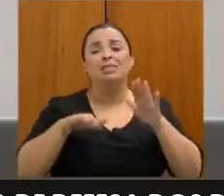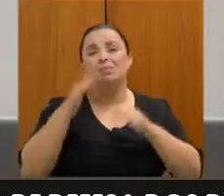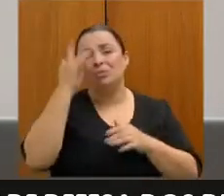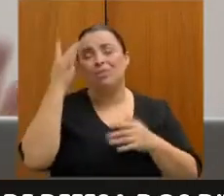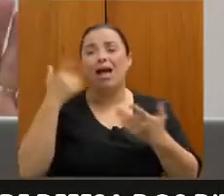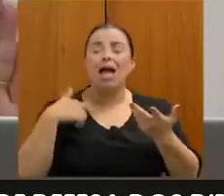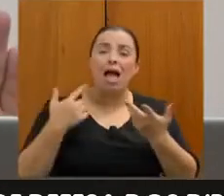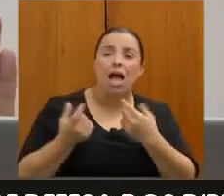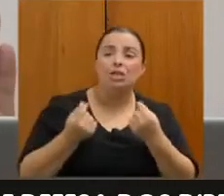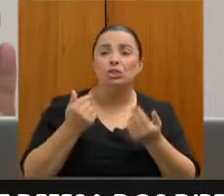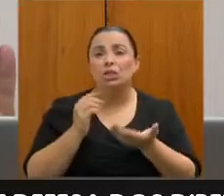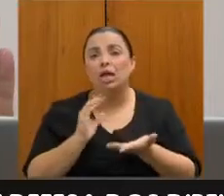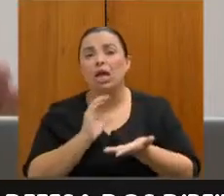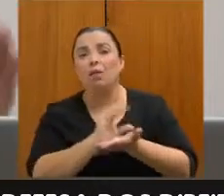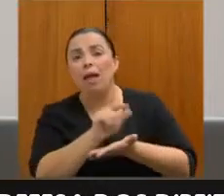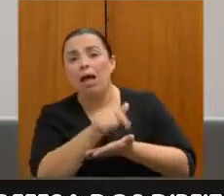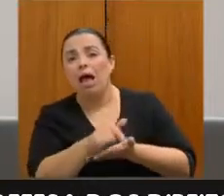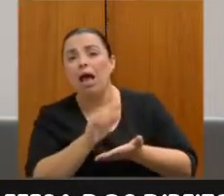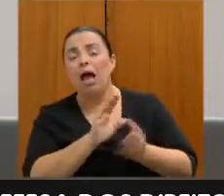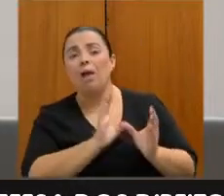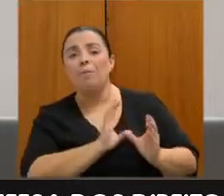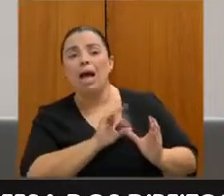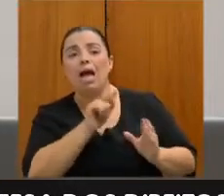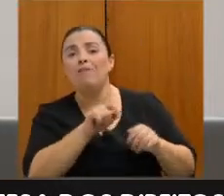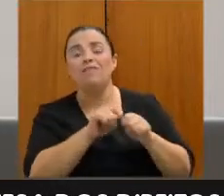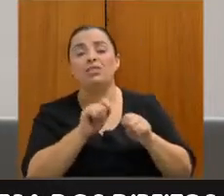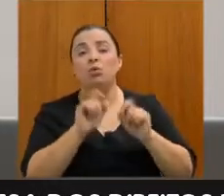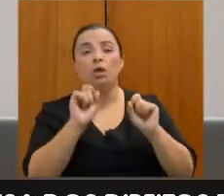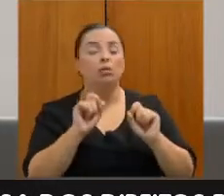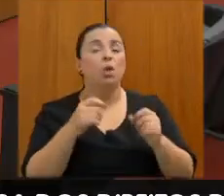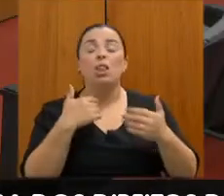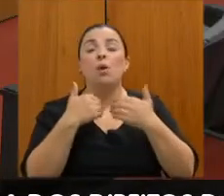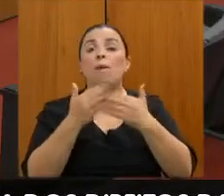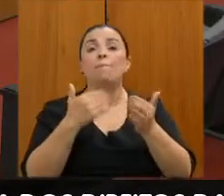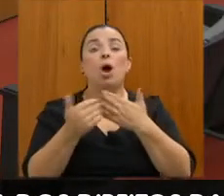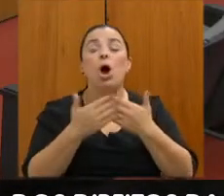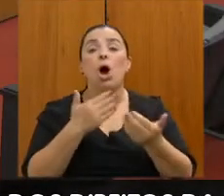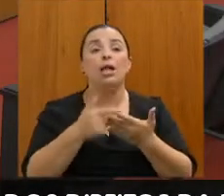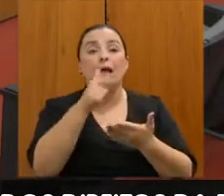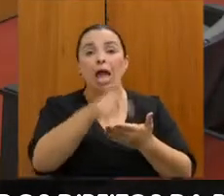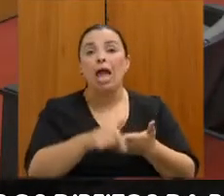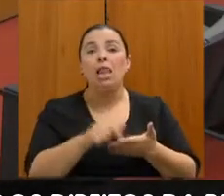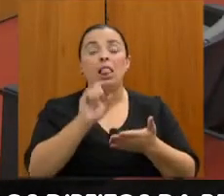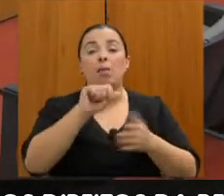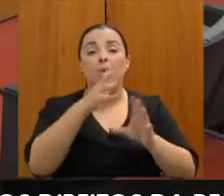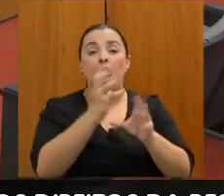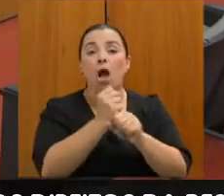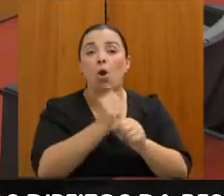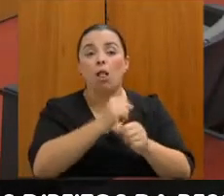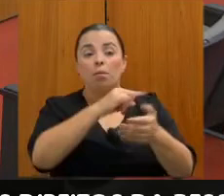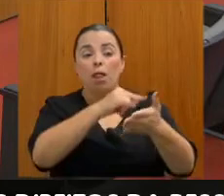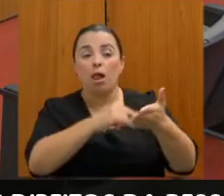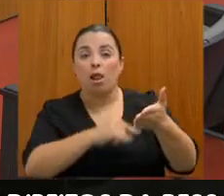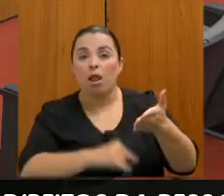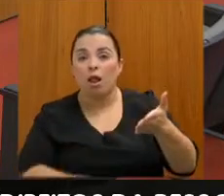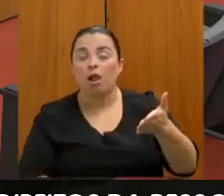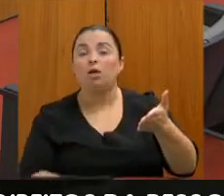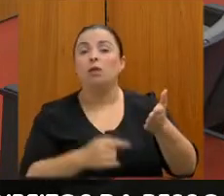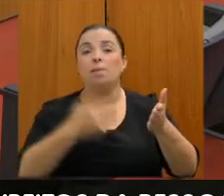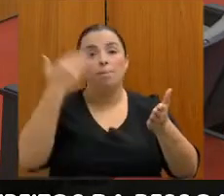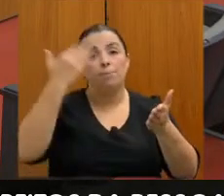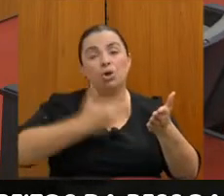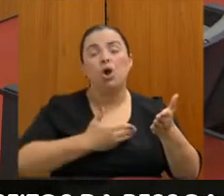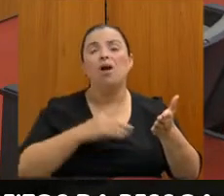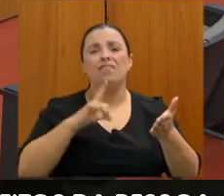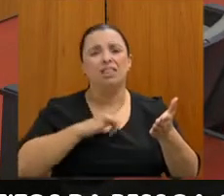vai fazer o quê? Não importa. Tendo a prestação de contas, como é feita em vários modelos em Belo Horizonte, nós temos